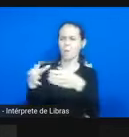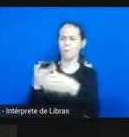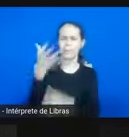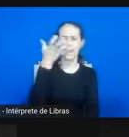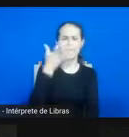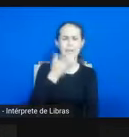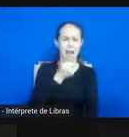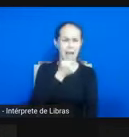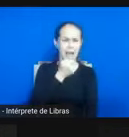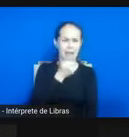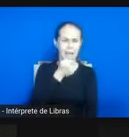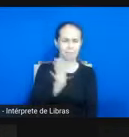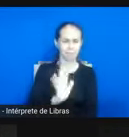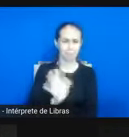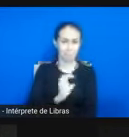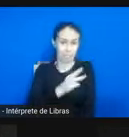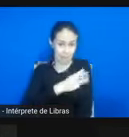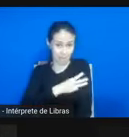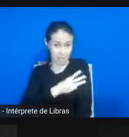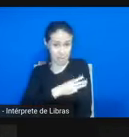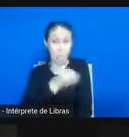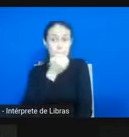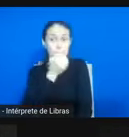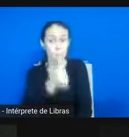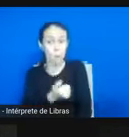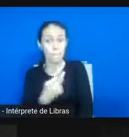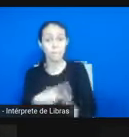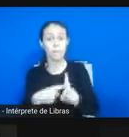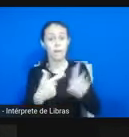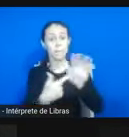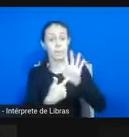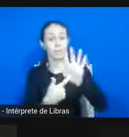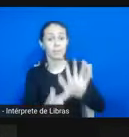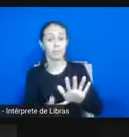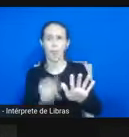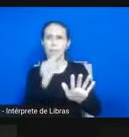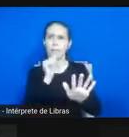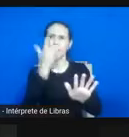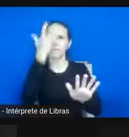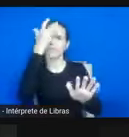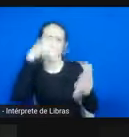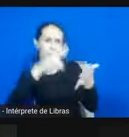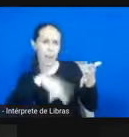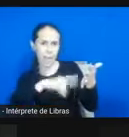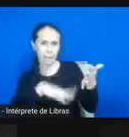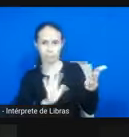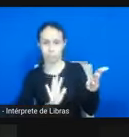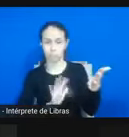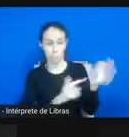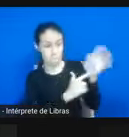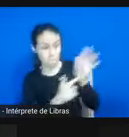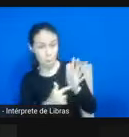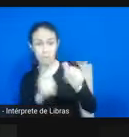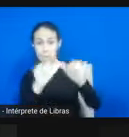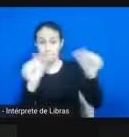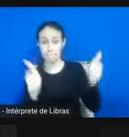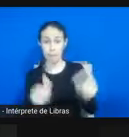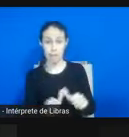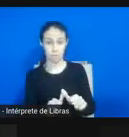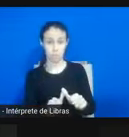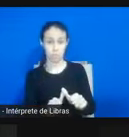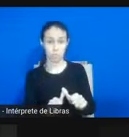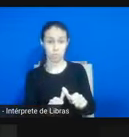em que tu apresenta para eles, por exemplo, ah, mas eles não sabem ler, apresente as imagens, escolha três, quatro organizações da